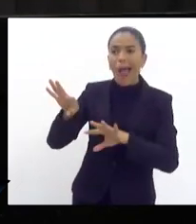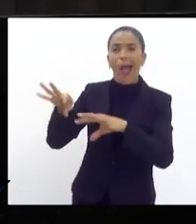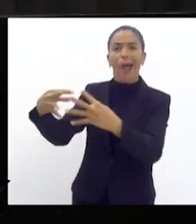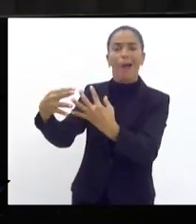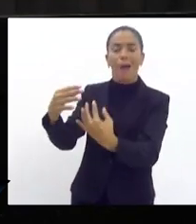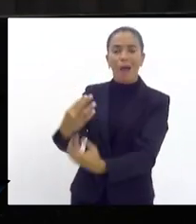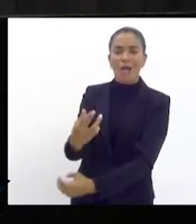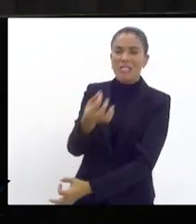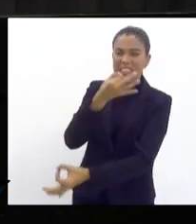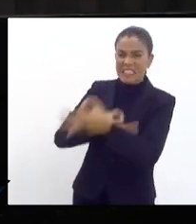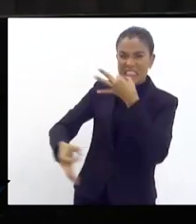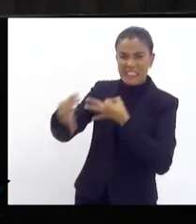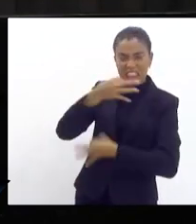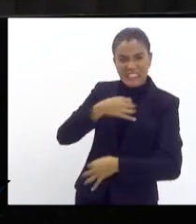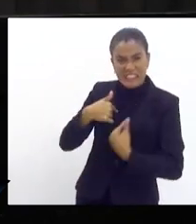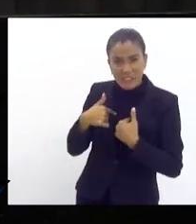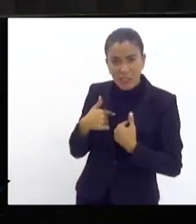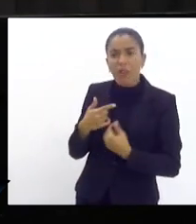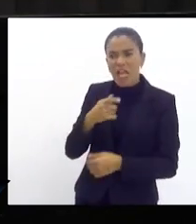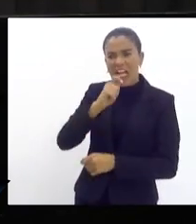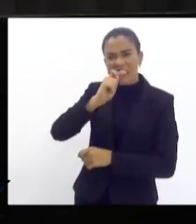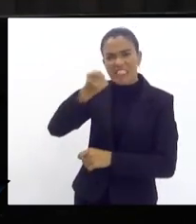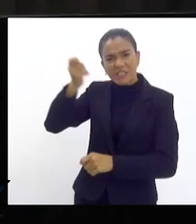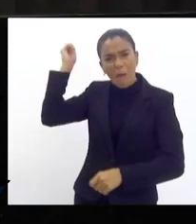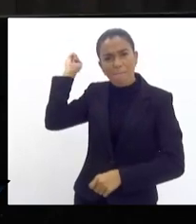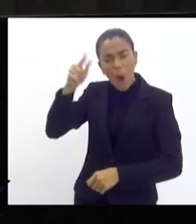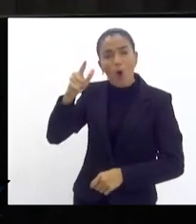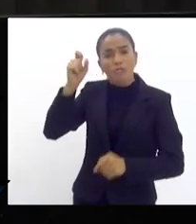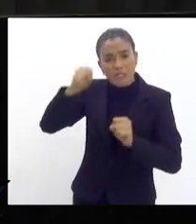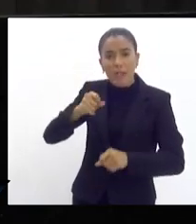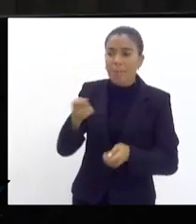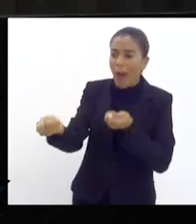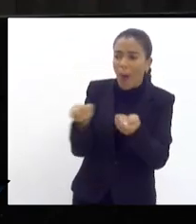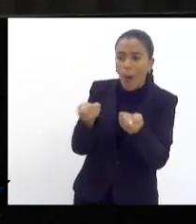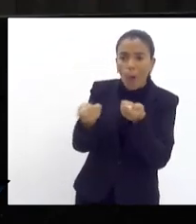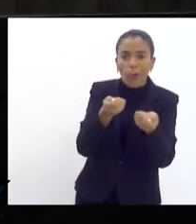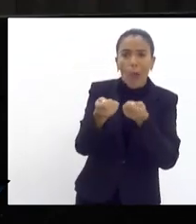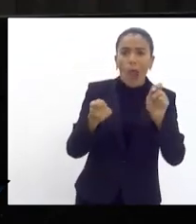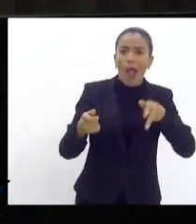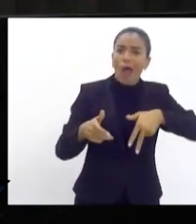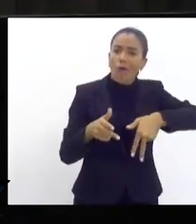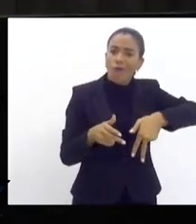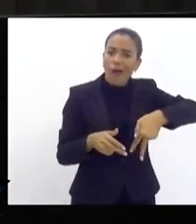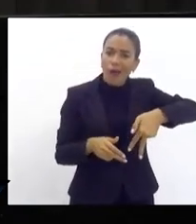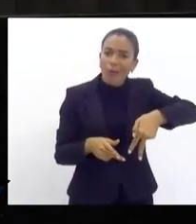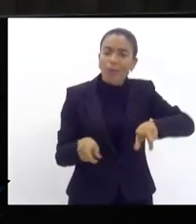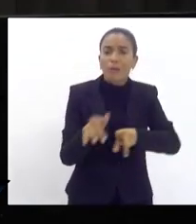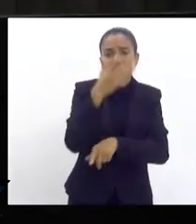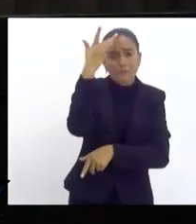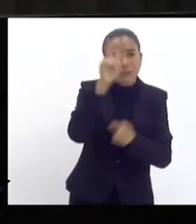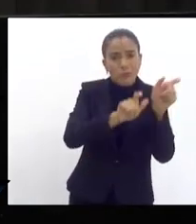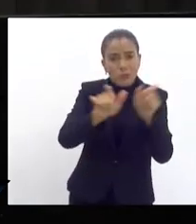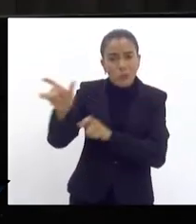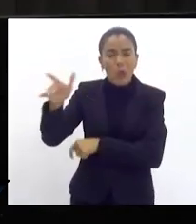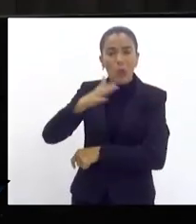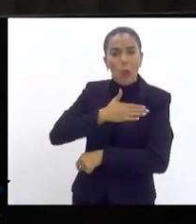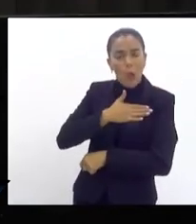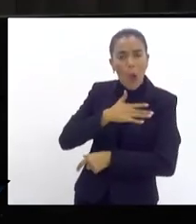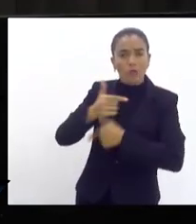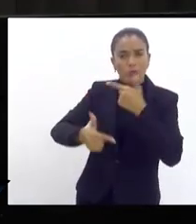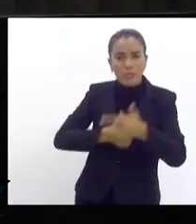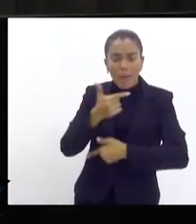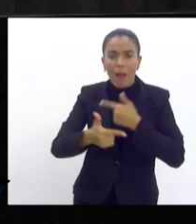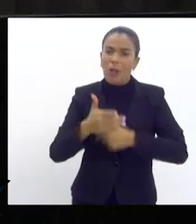bomba e tem que jogar mesmo pra poder conter os vagabundos ou aqueles que gostam do trabalho deles que